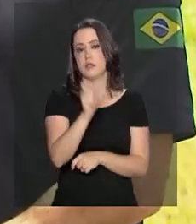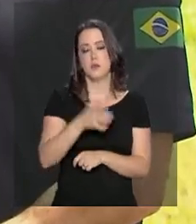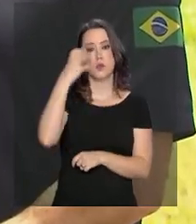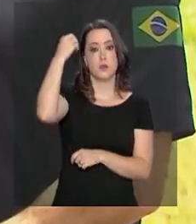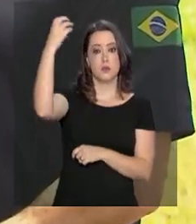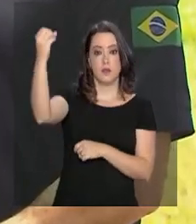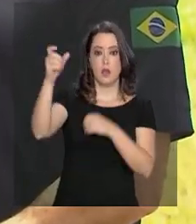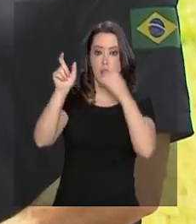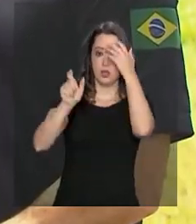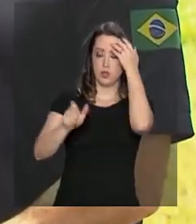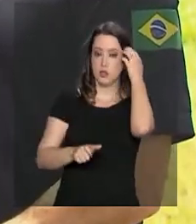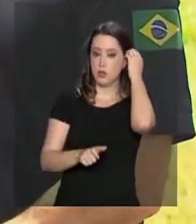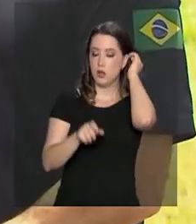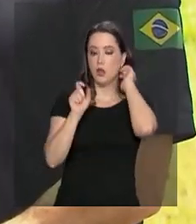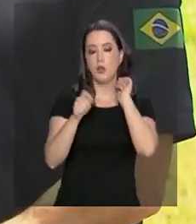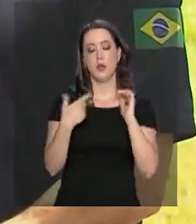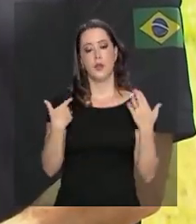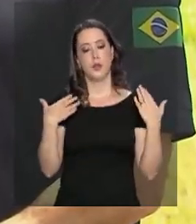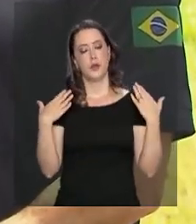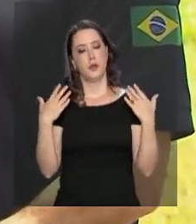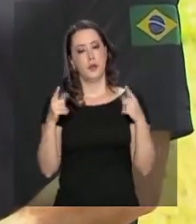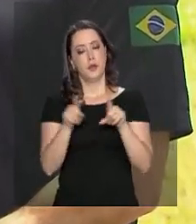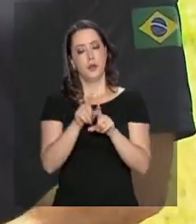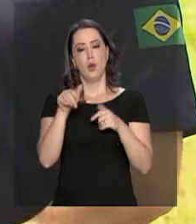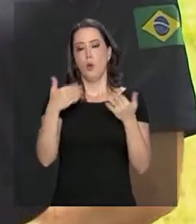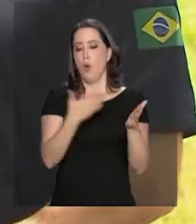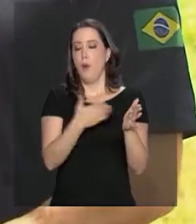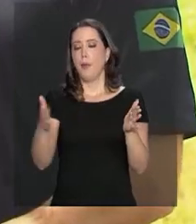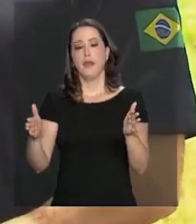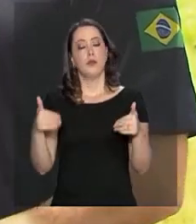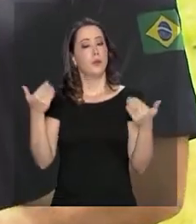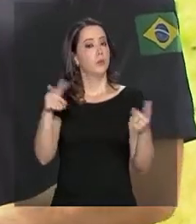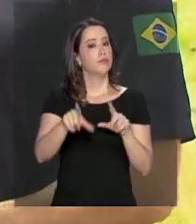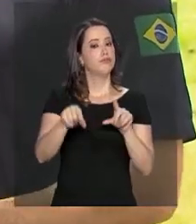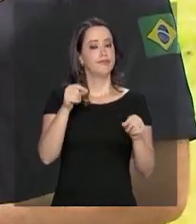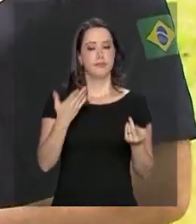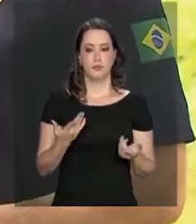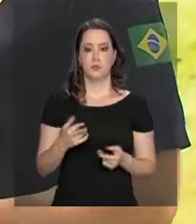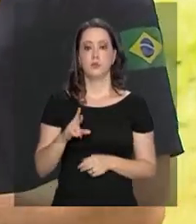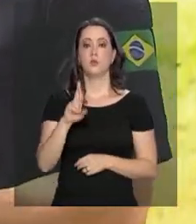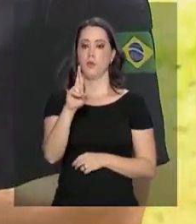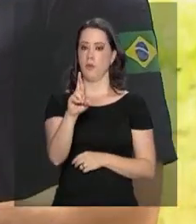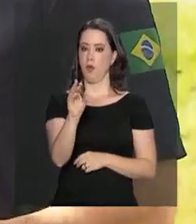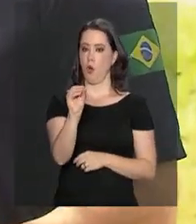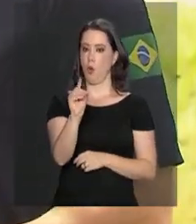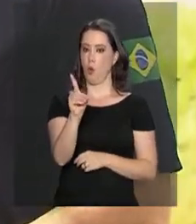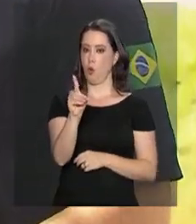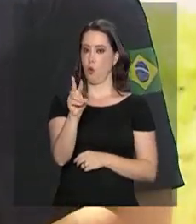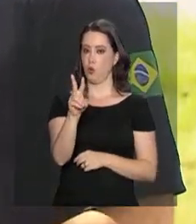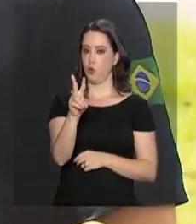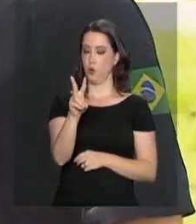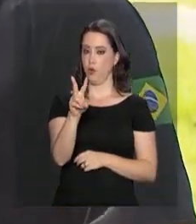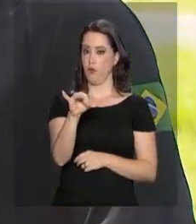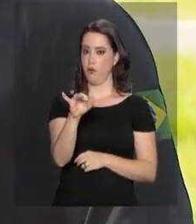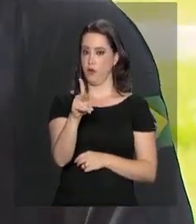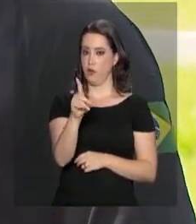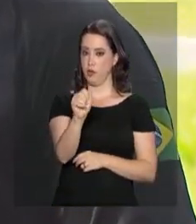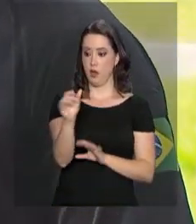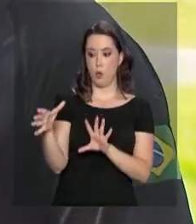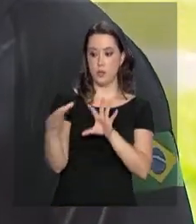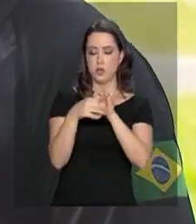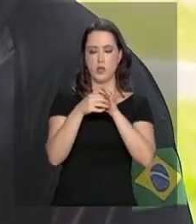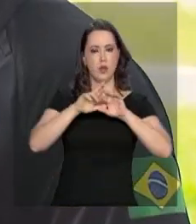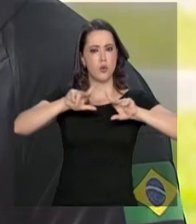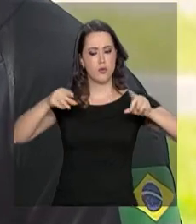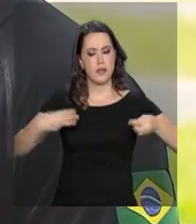saem e vão descansar, alguma coisa assim? Isso, rodovida é uma grande operação integrada com diversos ministérios,